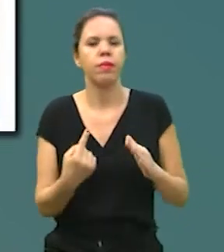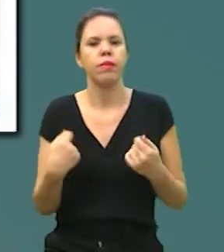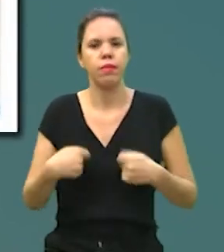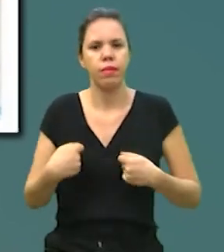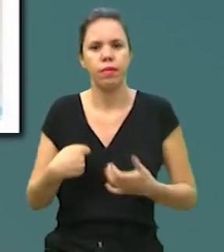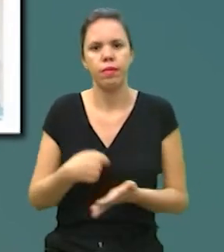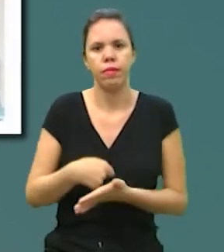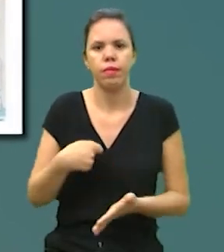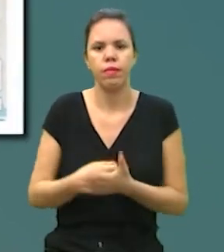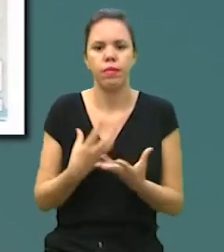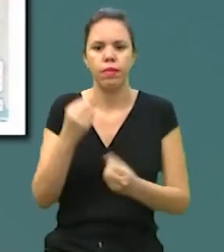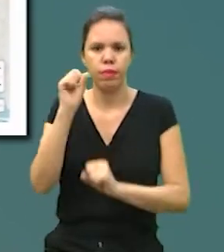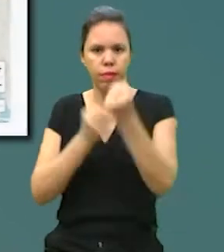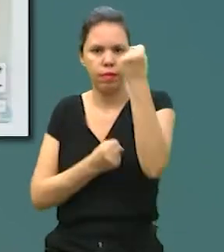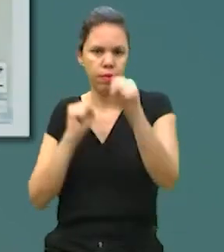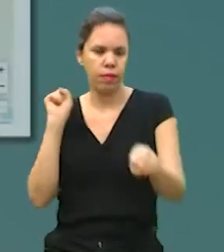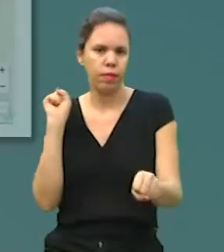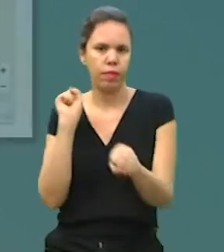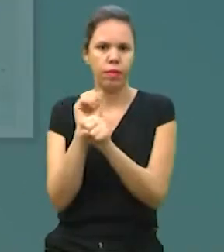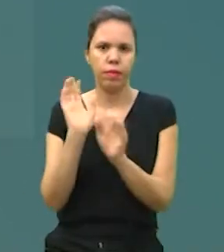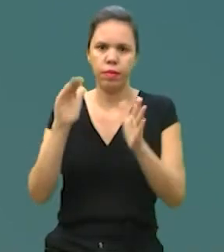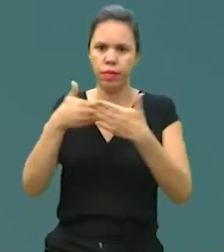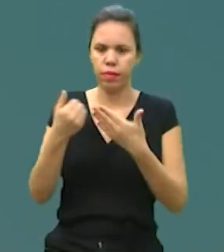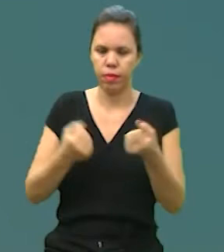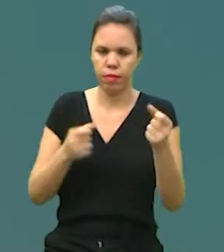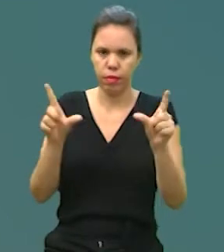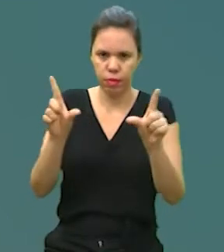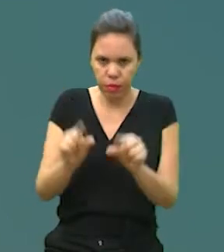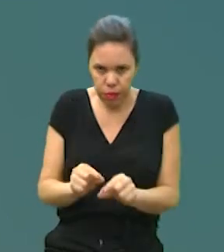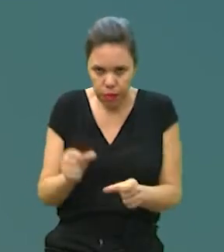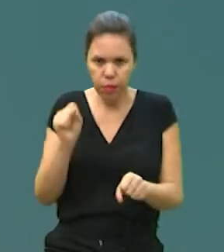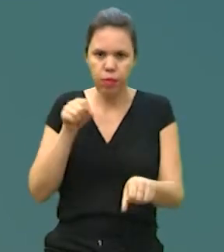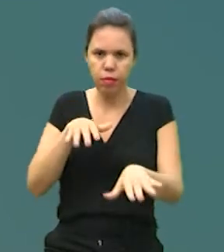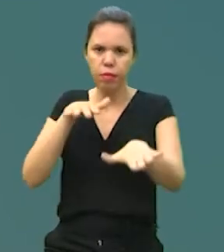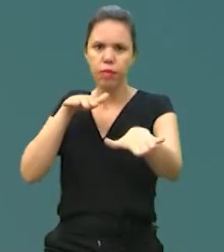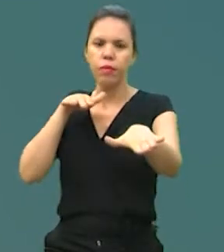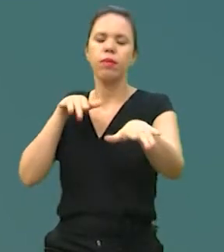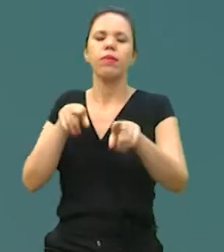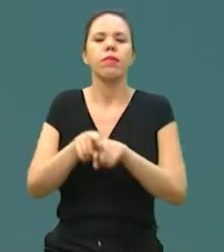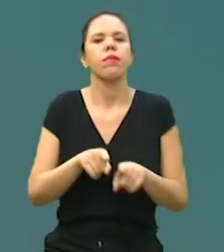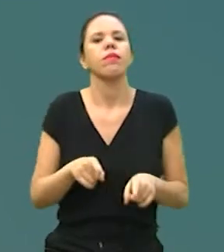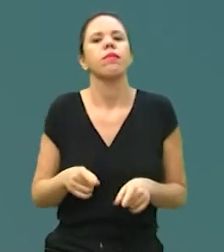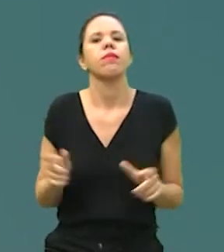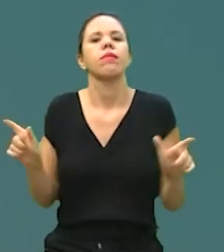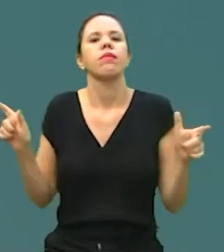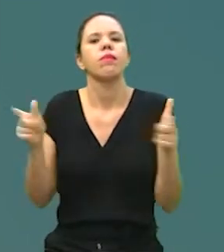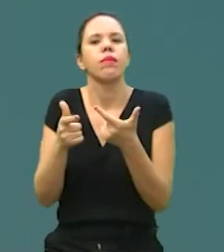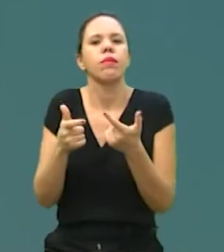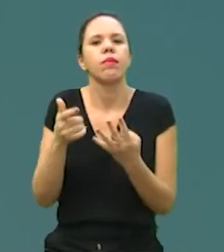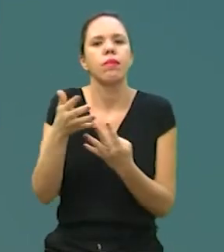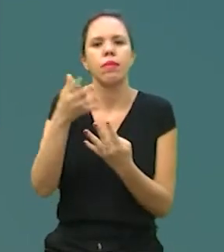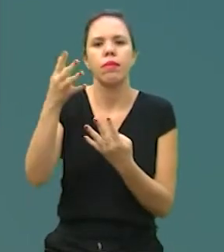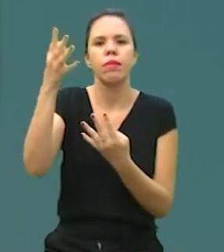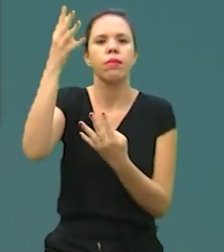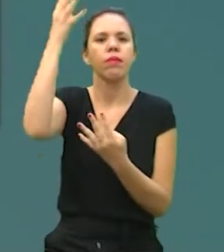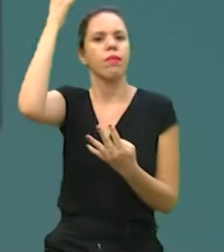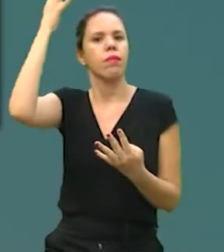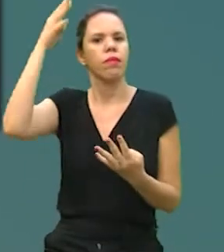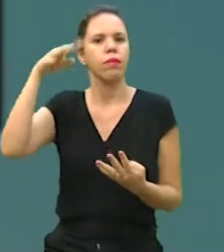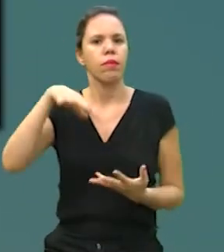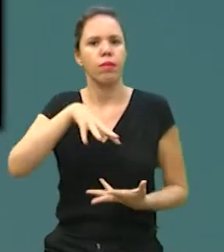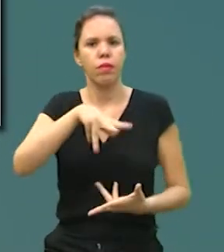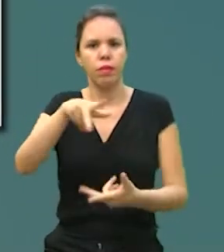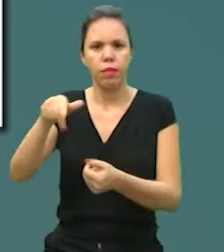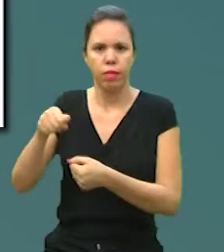forçada fez com que muitas indústrias parassem, carros circulassem menos, o que levou a diminuição da emissão de